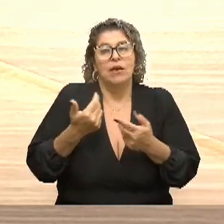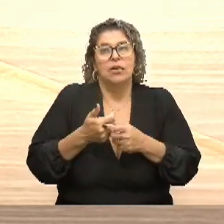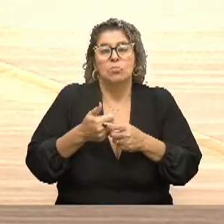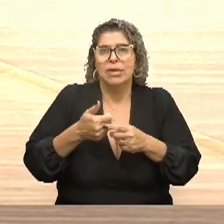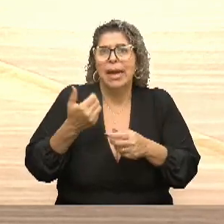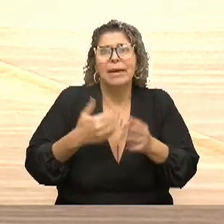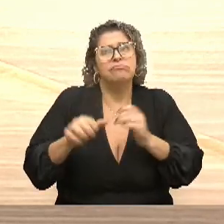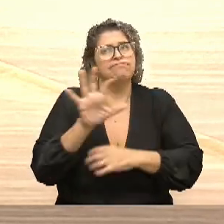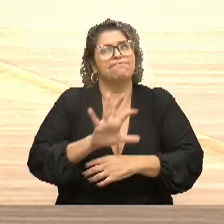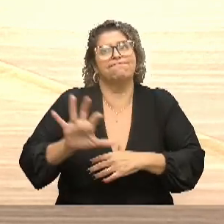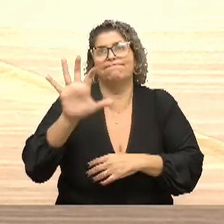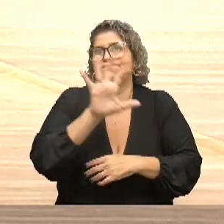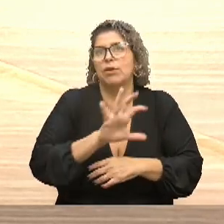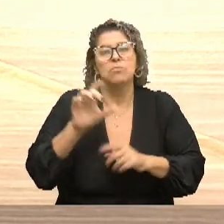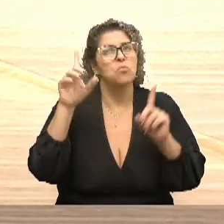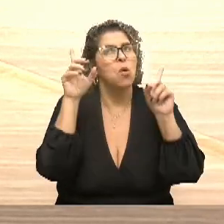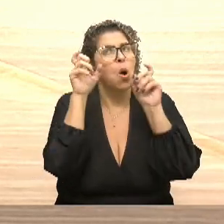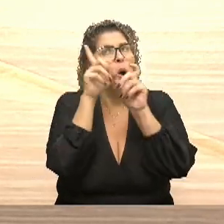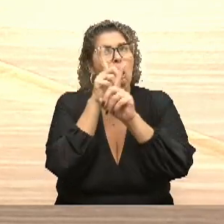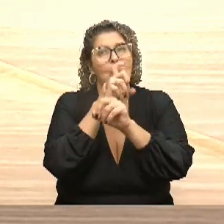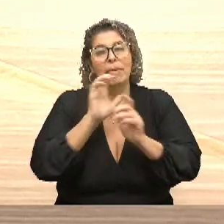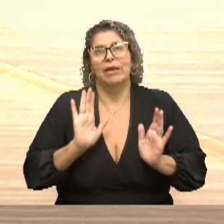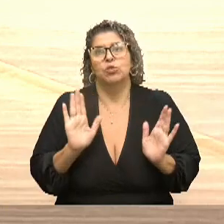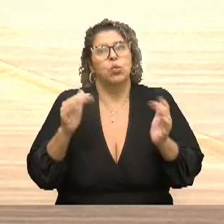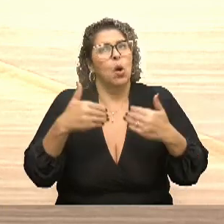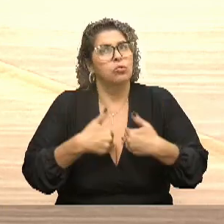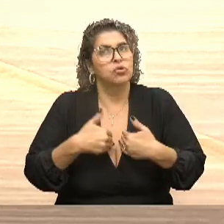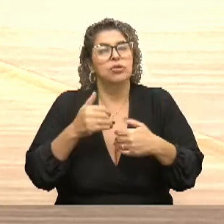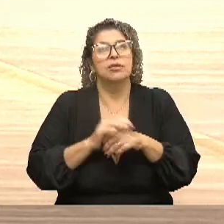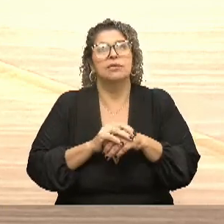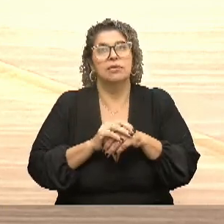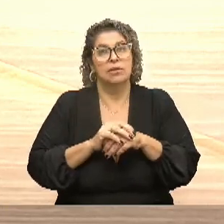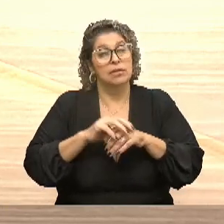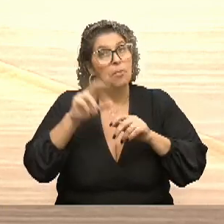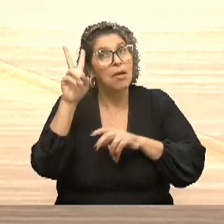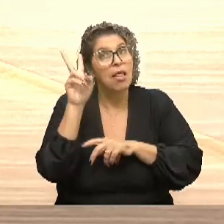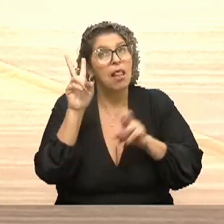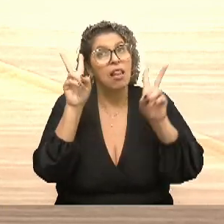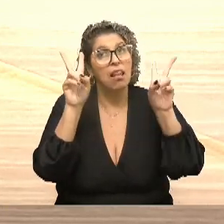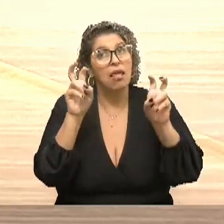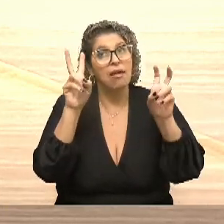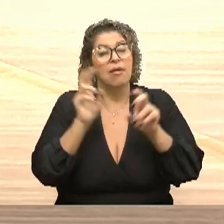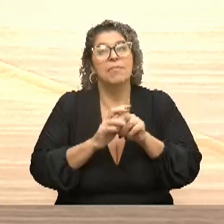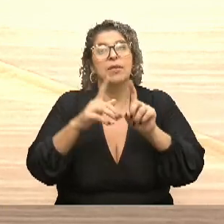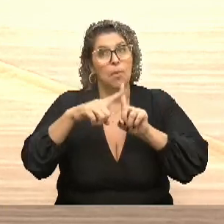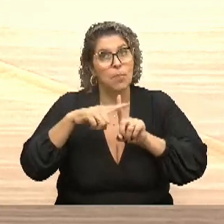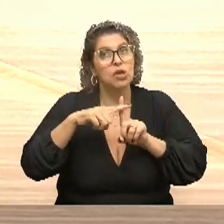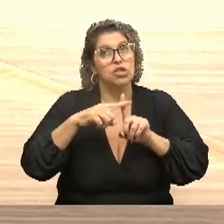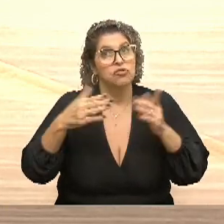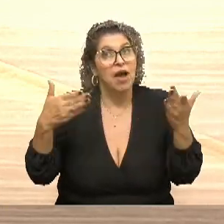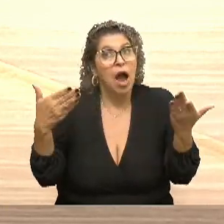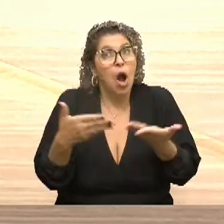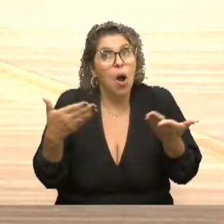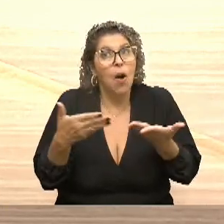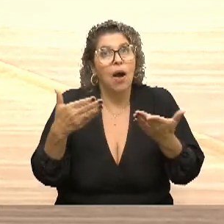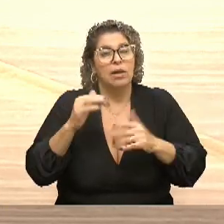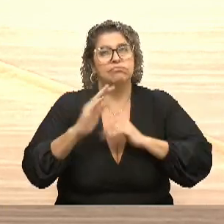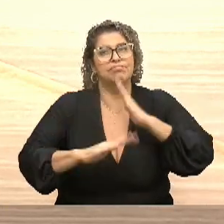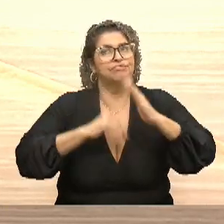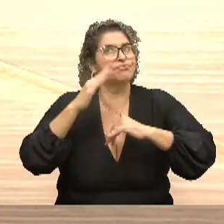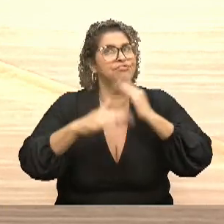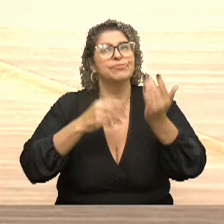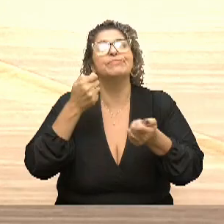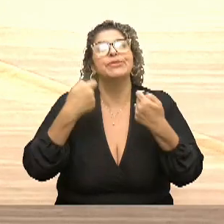visibilidade, que tudo era muito complicado. Então, sempre ressalto aspectos positivos, embora a gente tenha que avançar